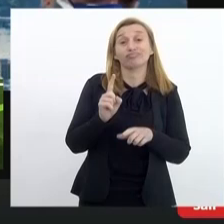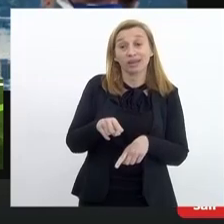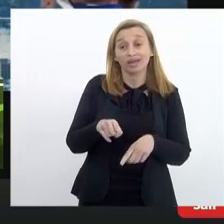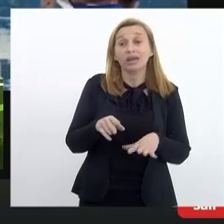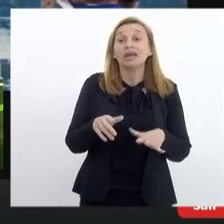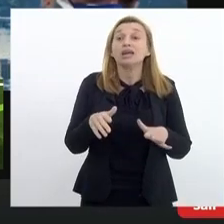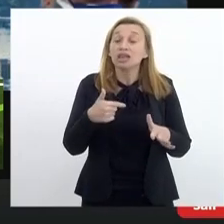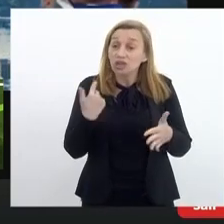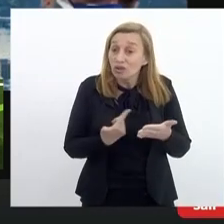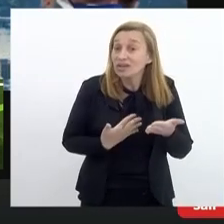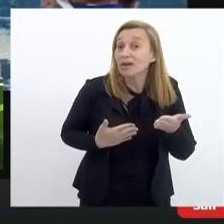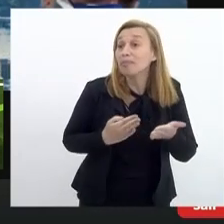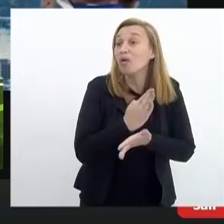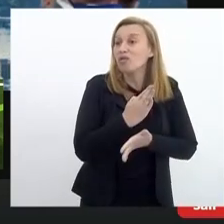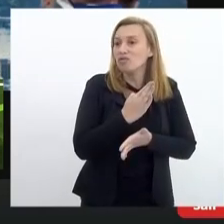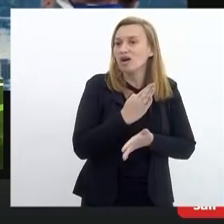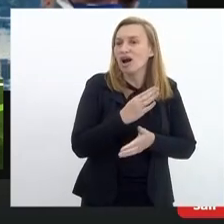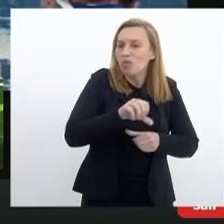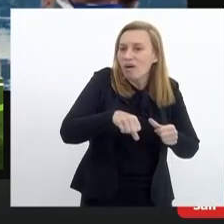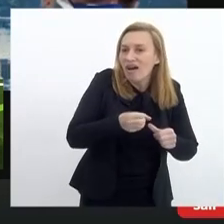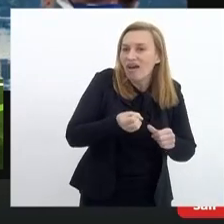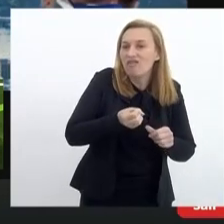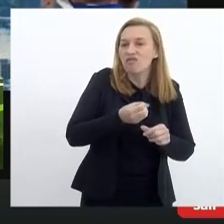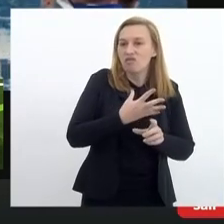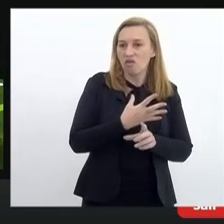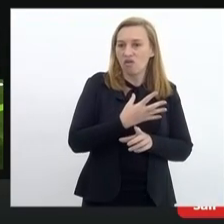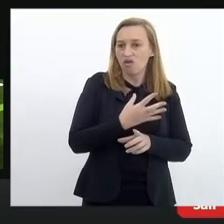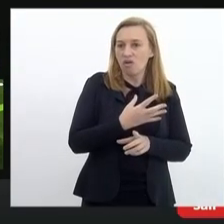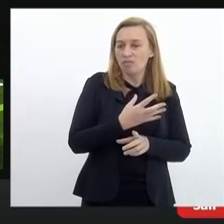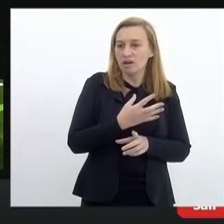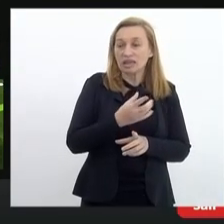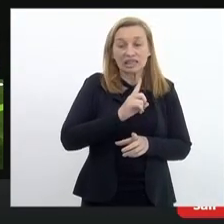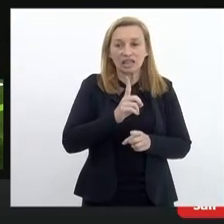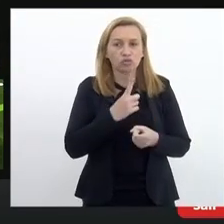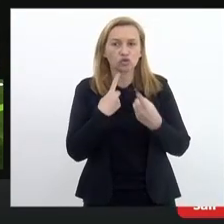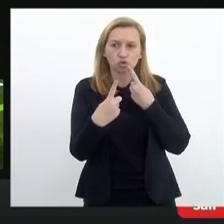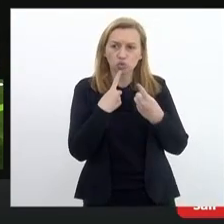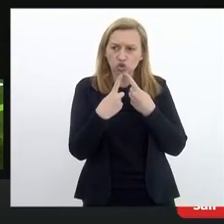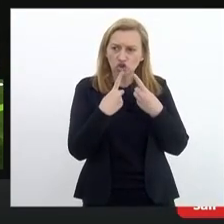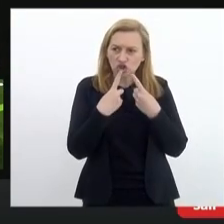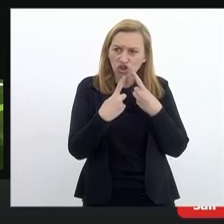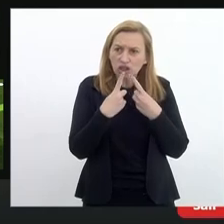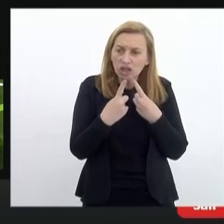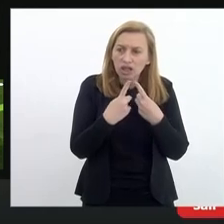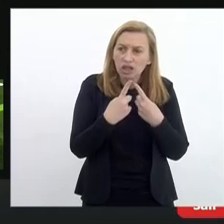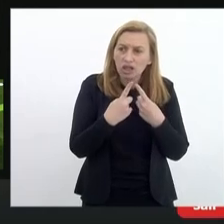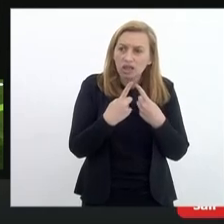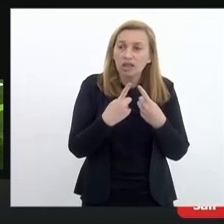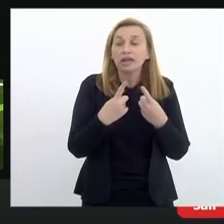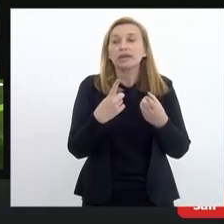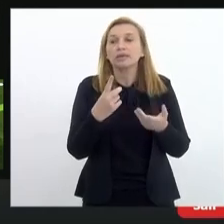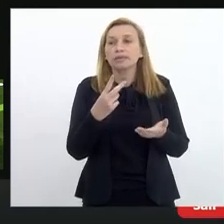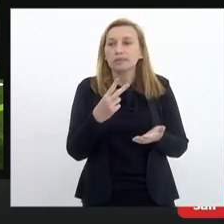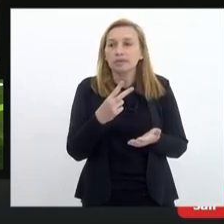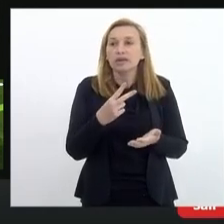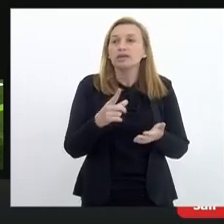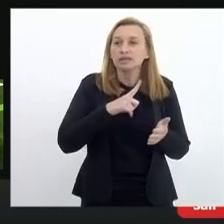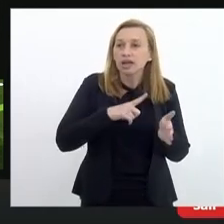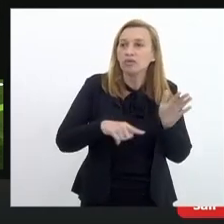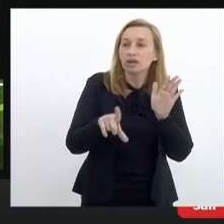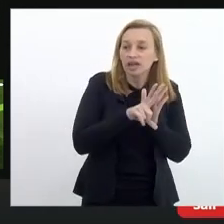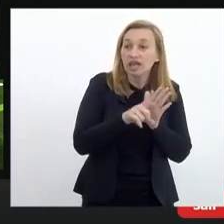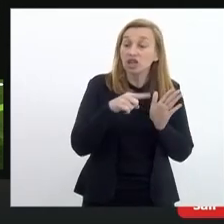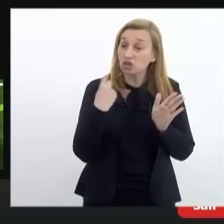aprovar uma reforma que não foi discutida e que a gente apesar de existir uma lei a gente é